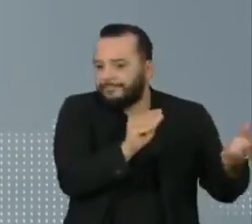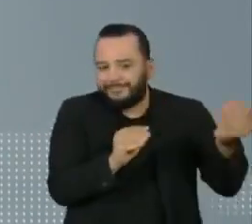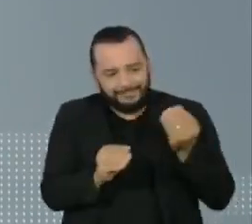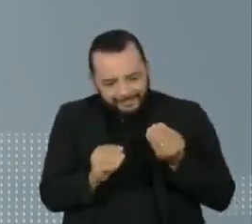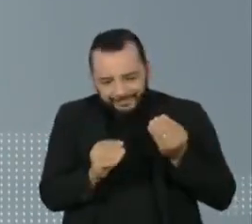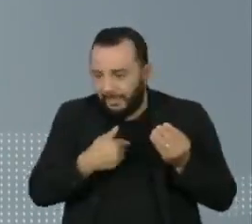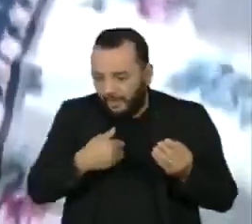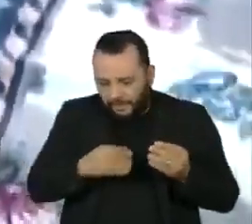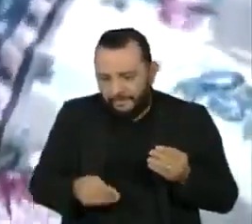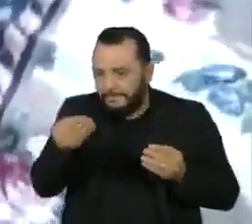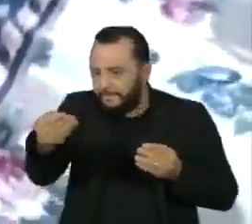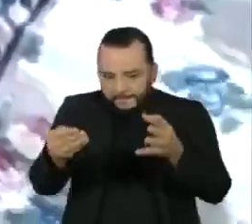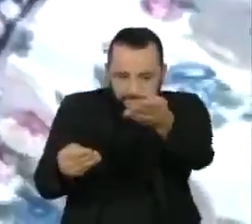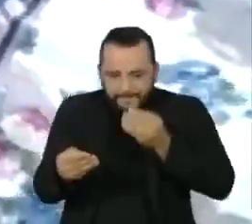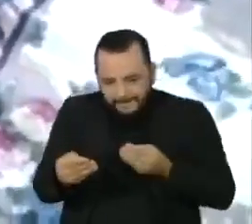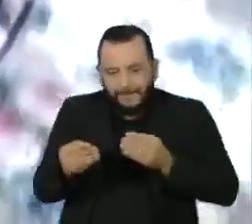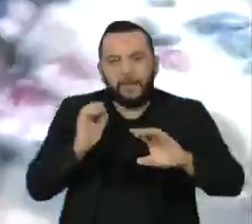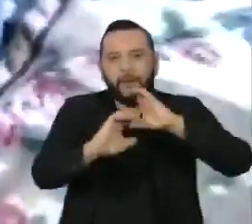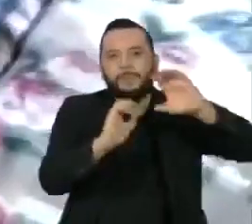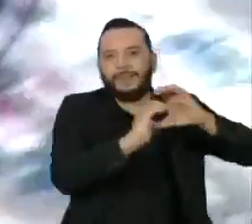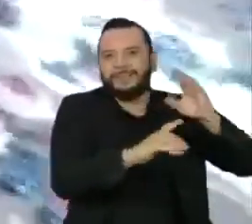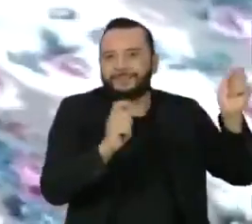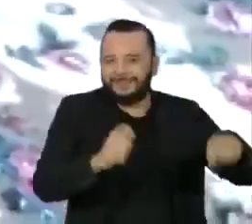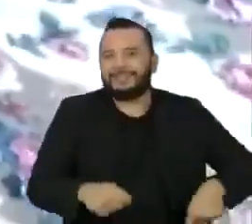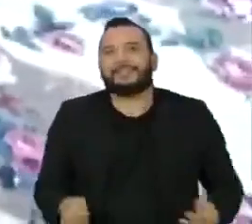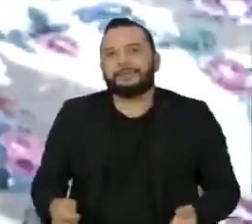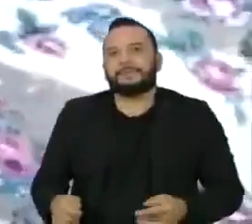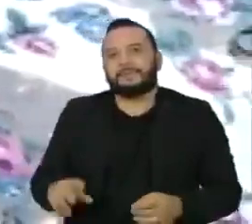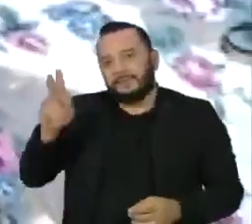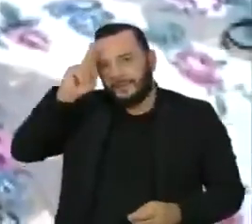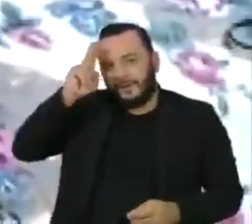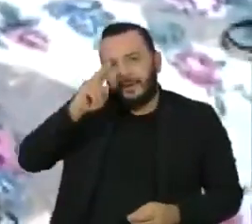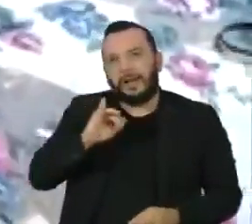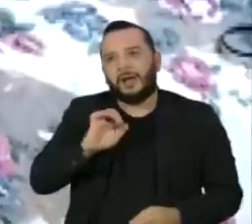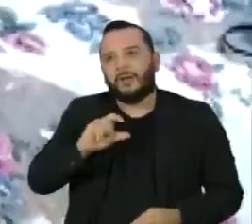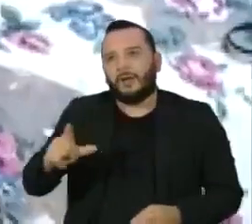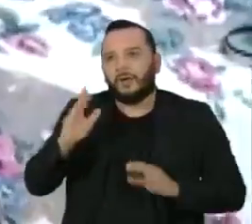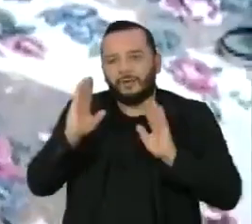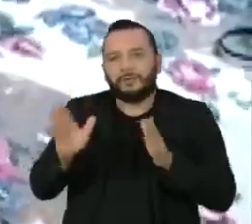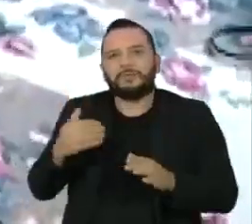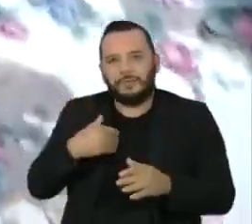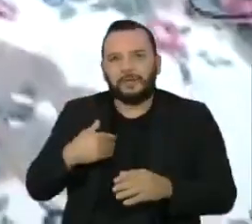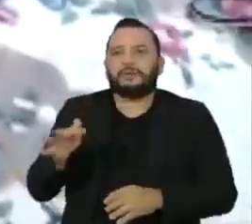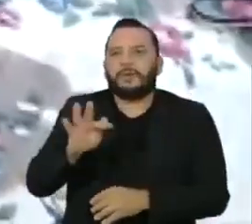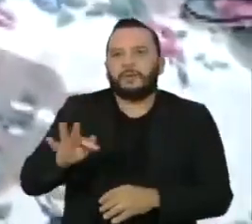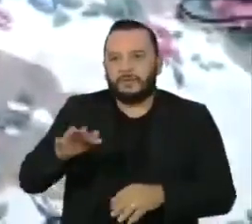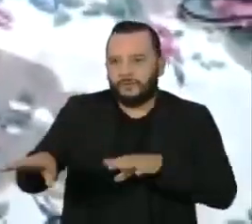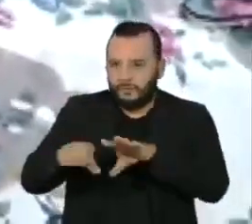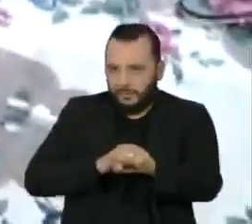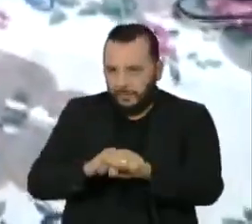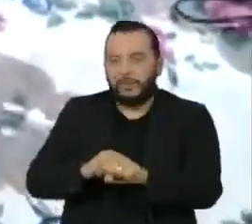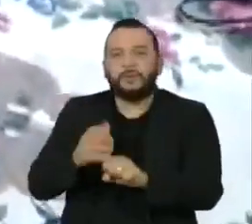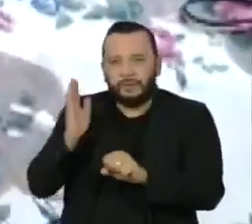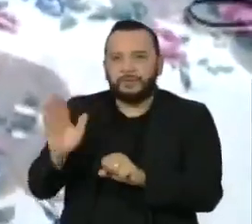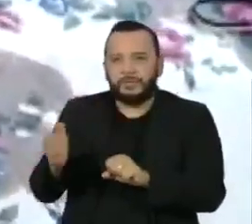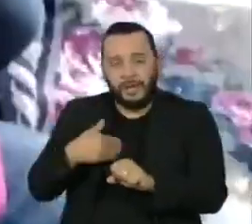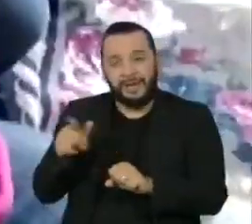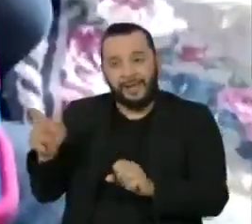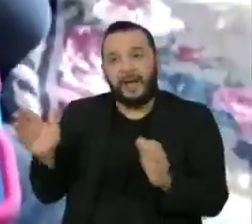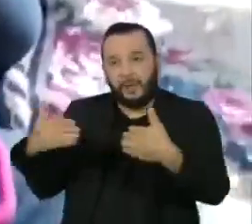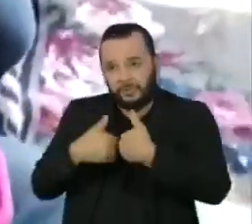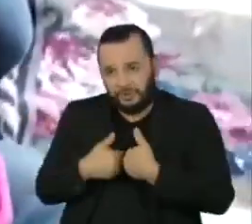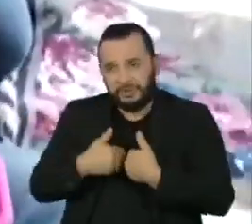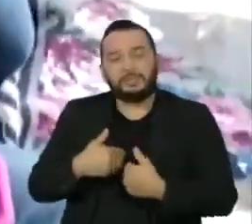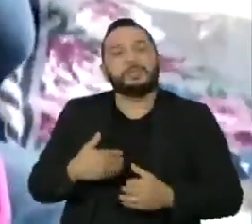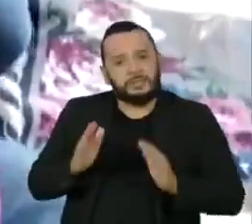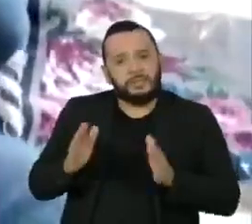a querer se comunicar mais. A história de Carol, que concluiu o ensino superior a despeito das barreiras que encontrou por ser autista